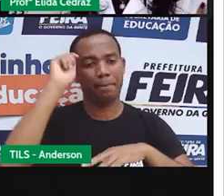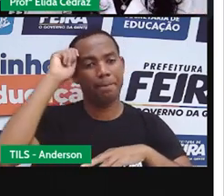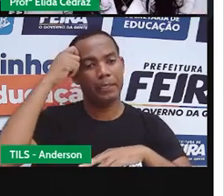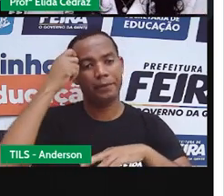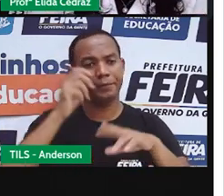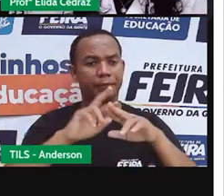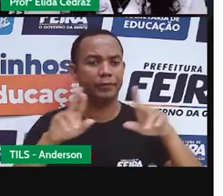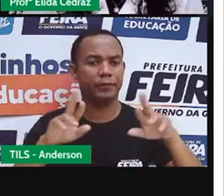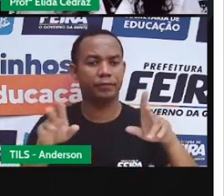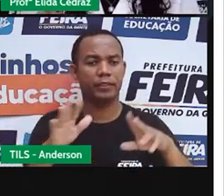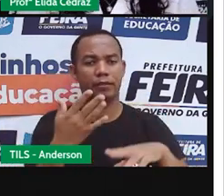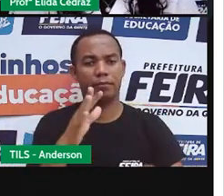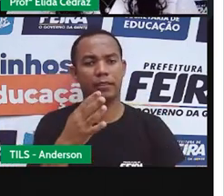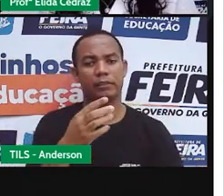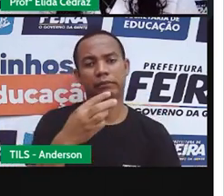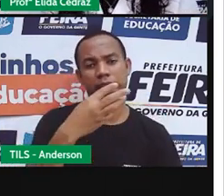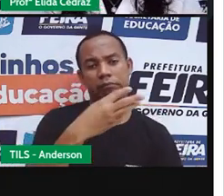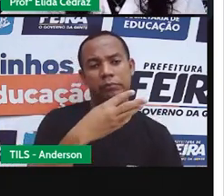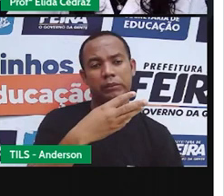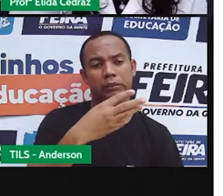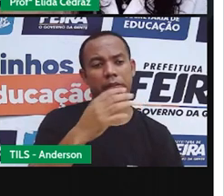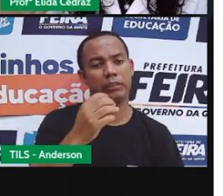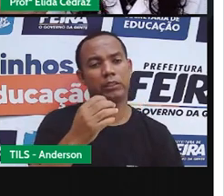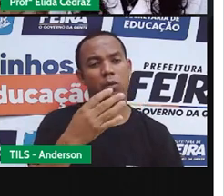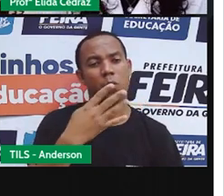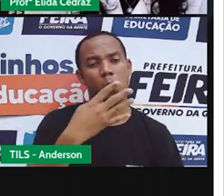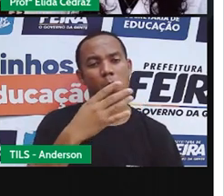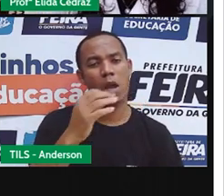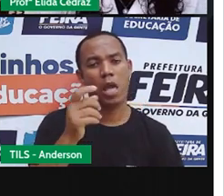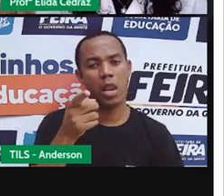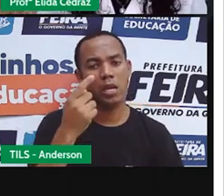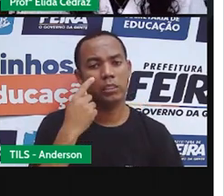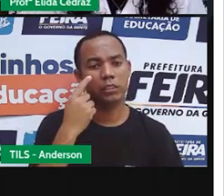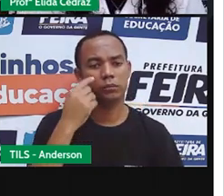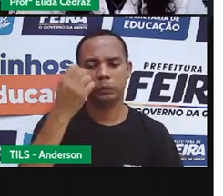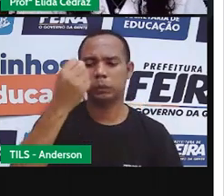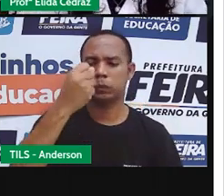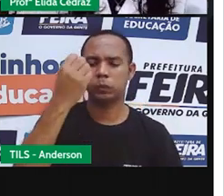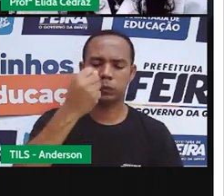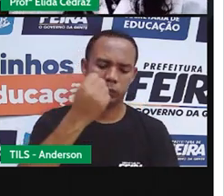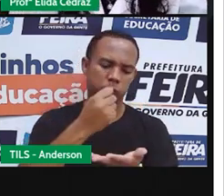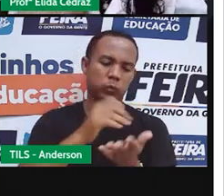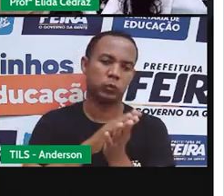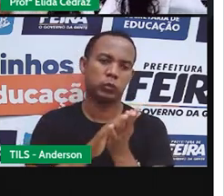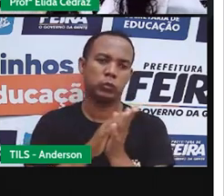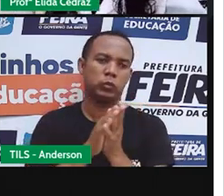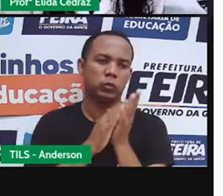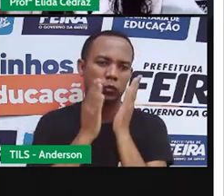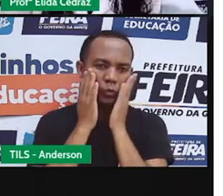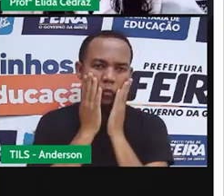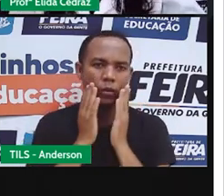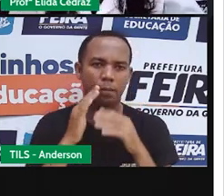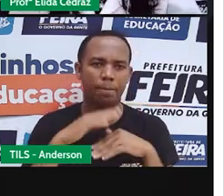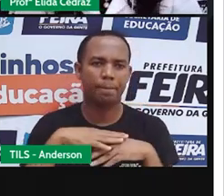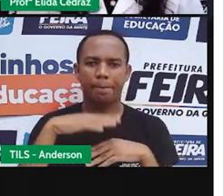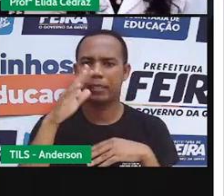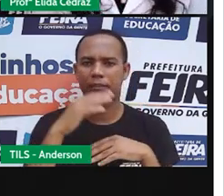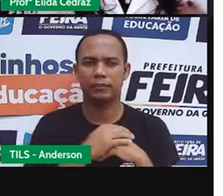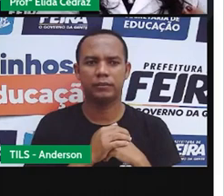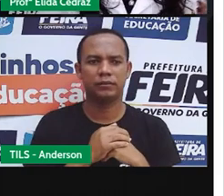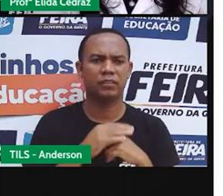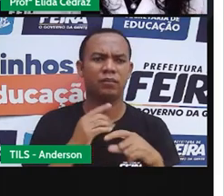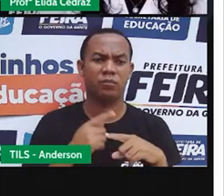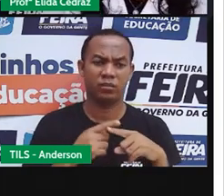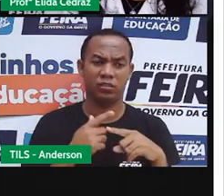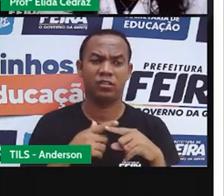fator de 30, 15. Quanto mais morena a pele,